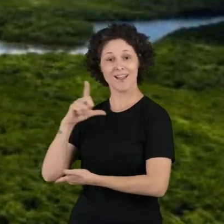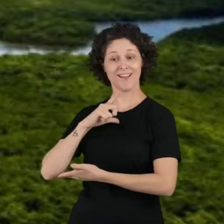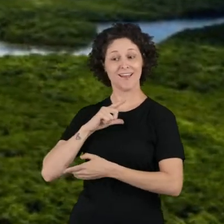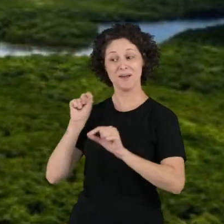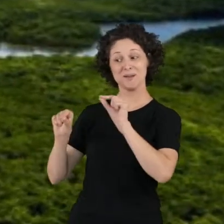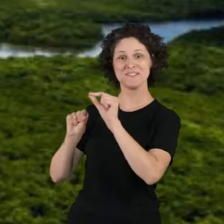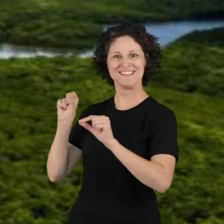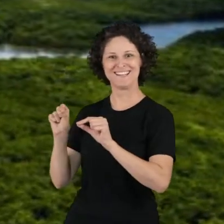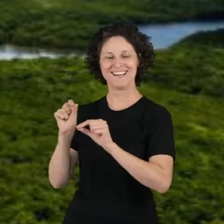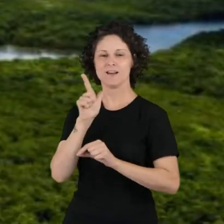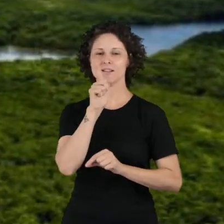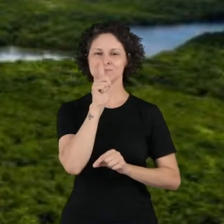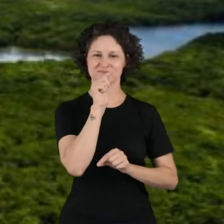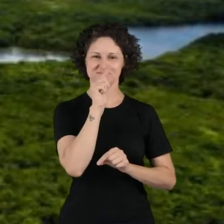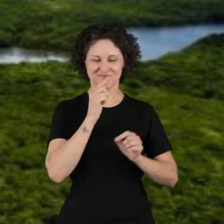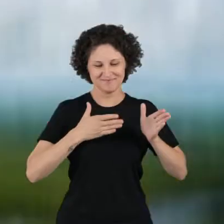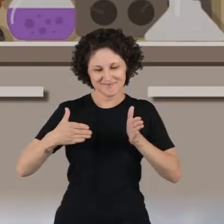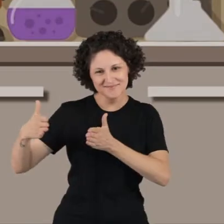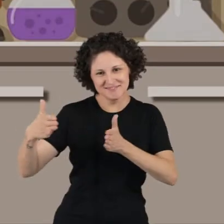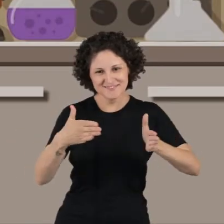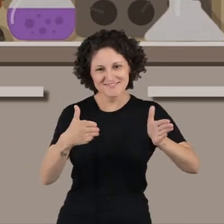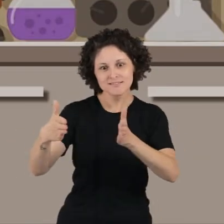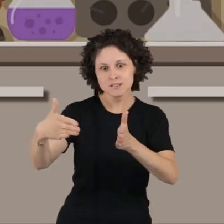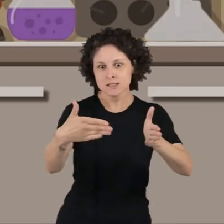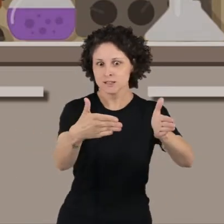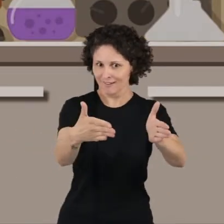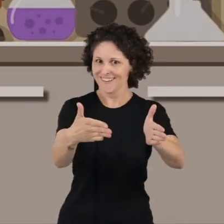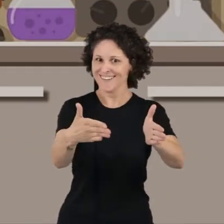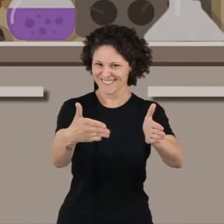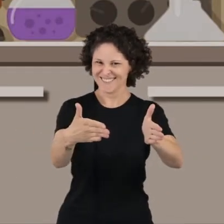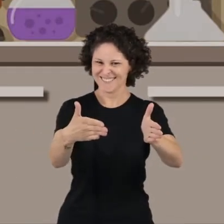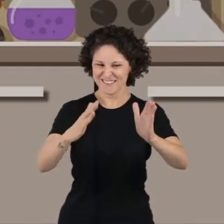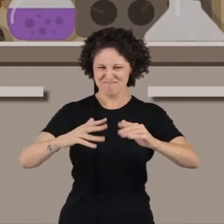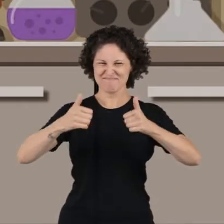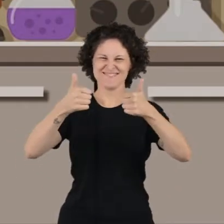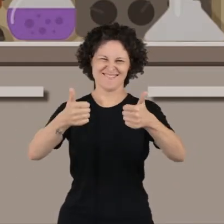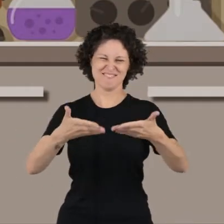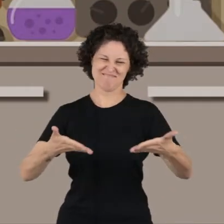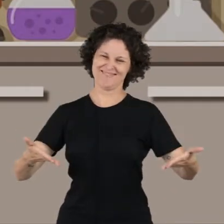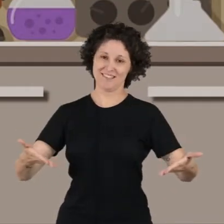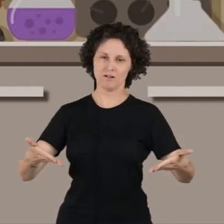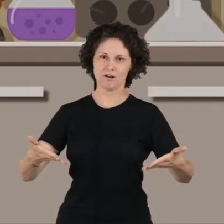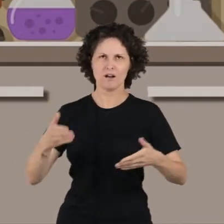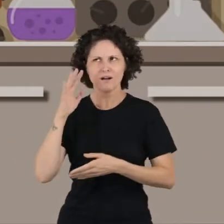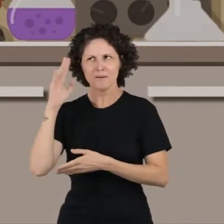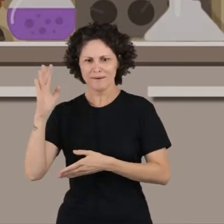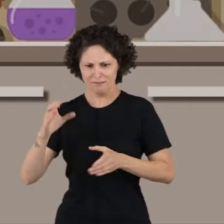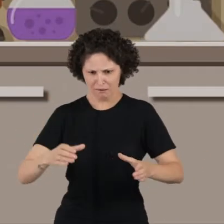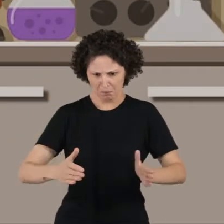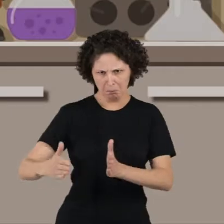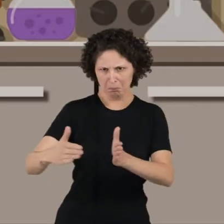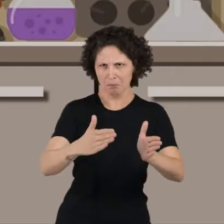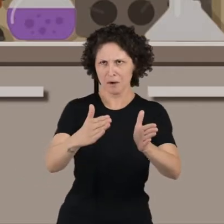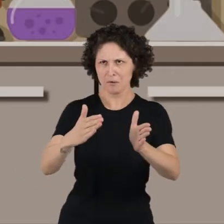rio de todo o mundo, o rio Amazonas. Agora, imagine um rio maior que o rio Amazonas, com milhões de